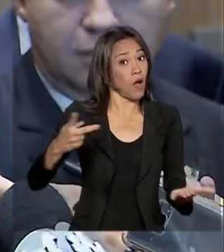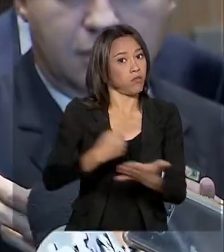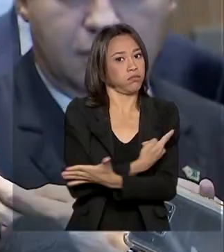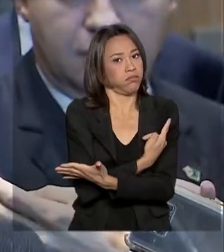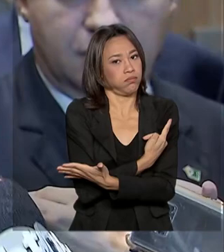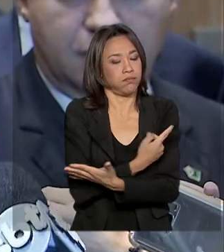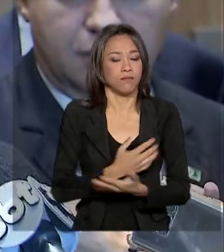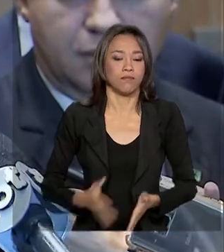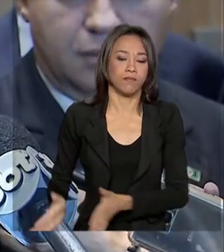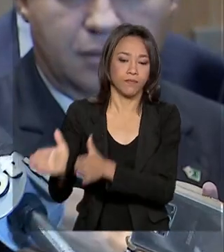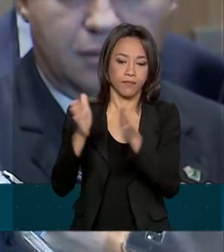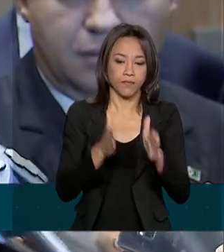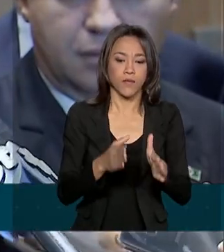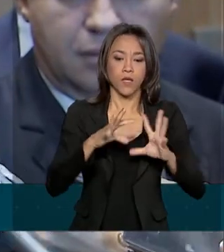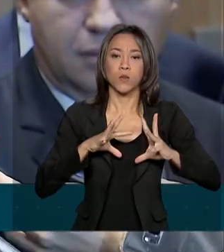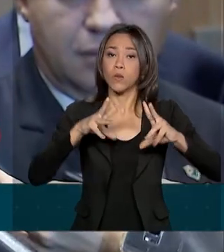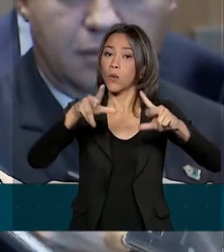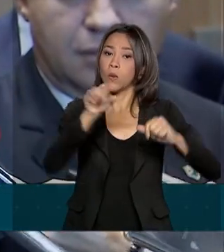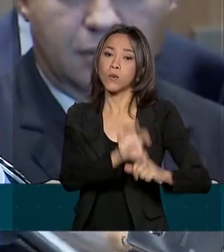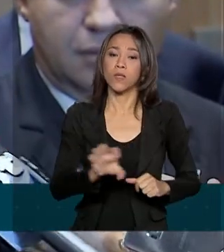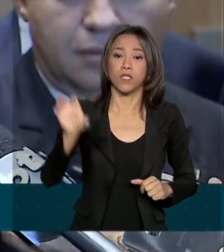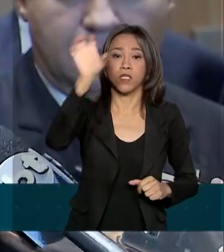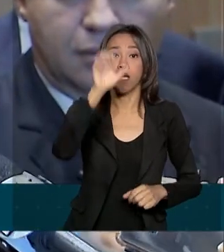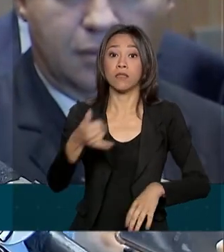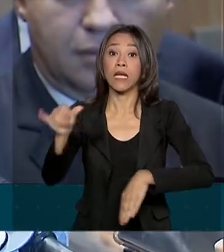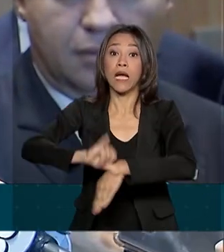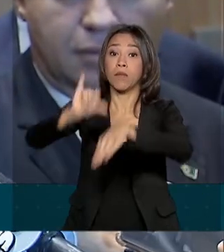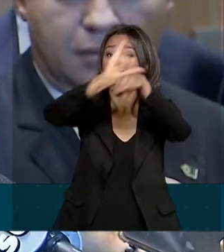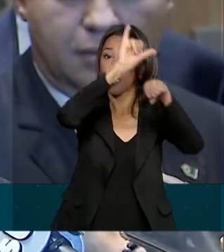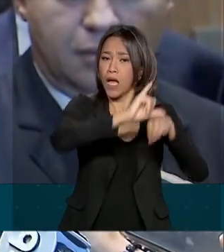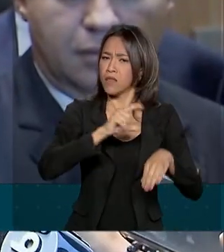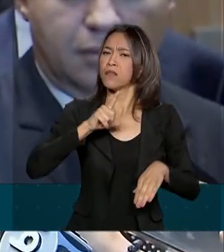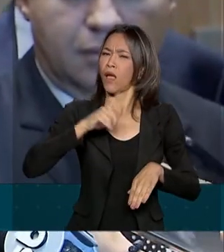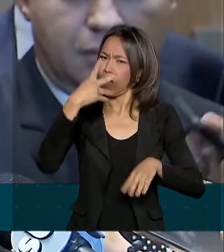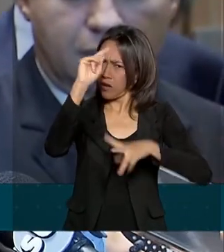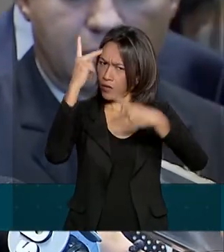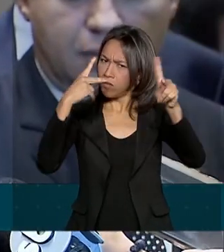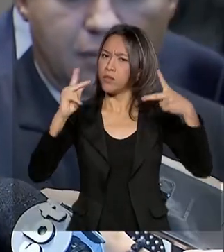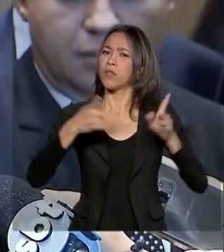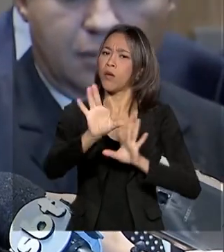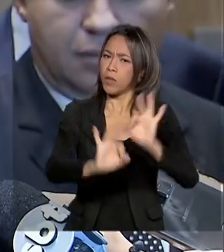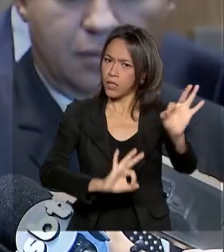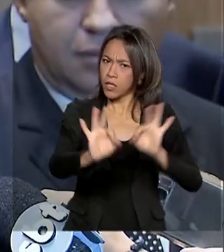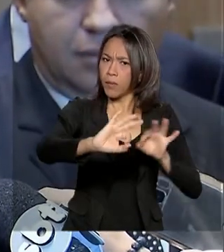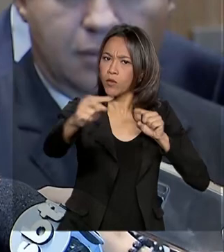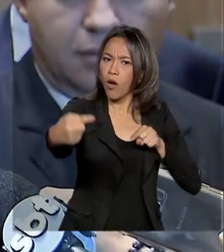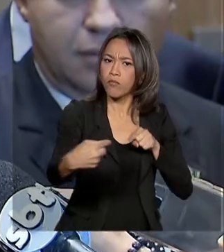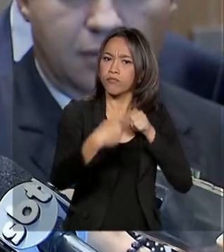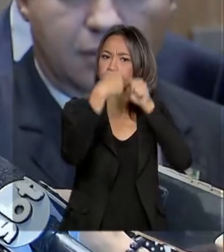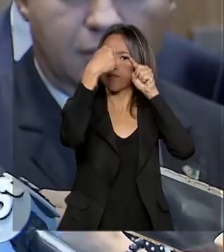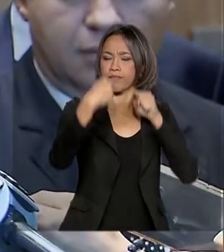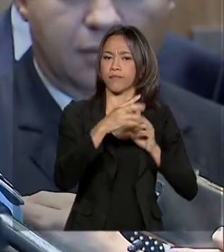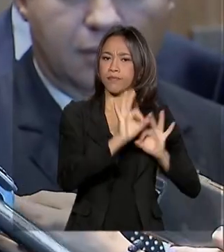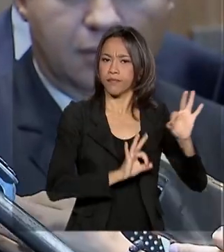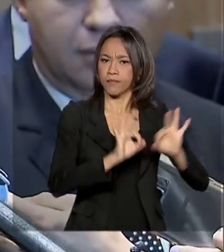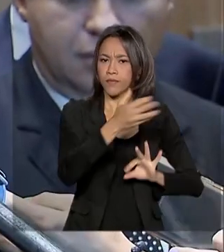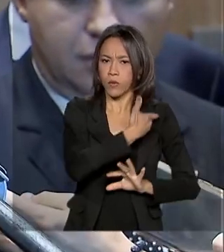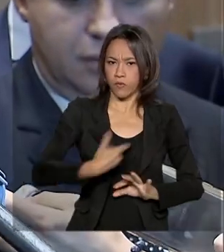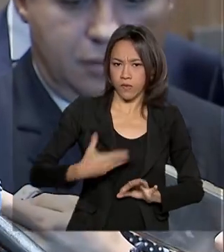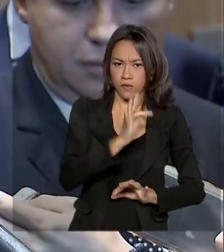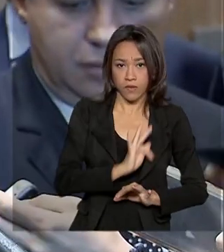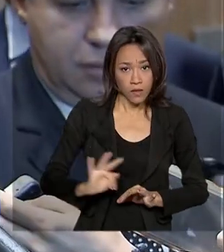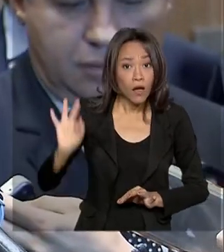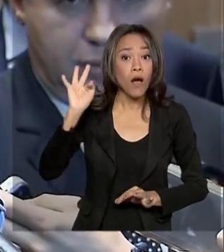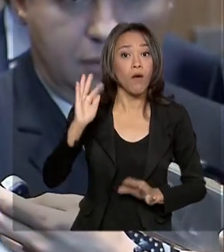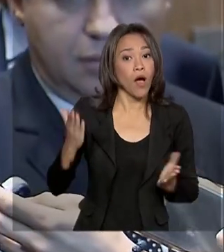Todos os estados e todas as capitais têm o seu planejamento articulado com o governo federal e agora é uma questão